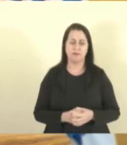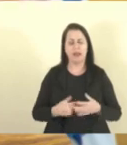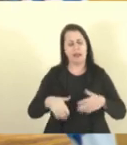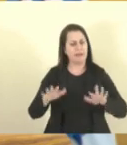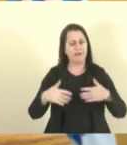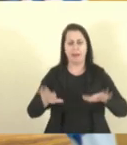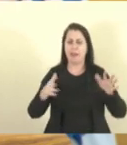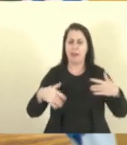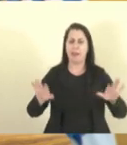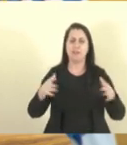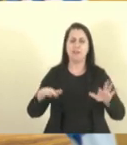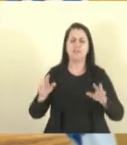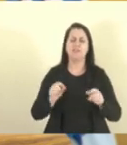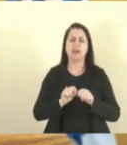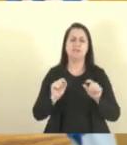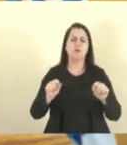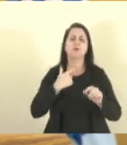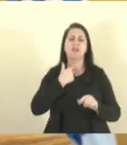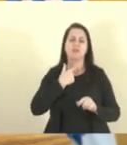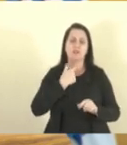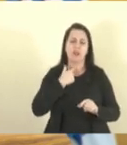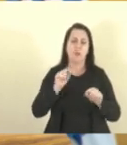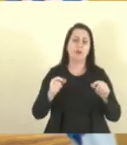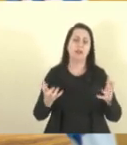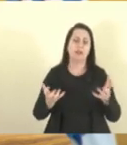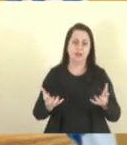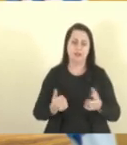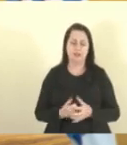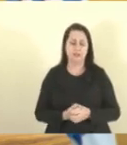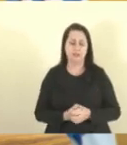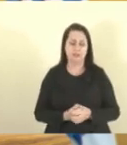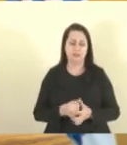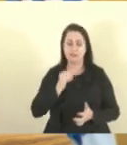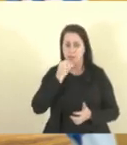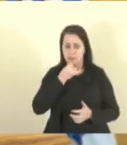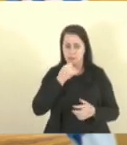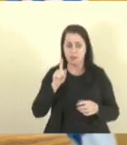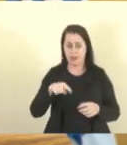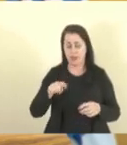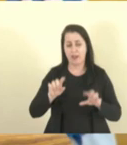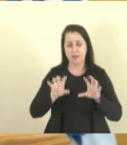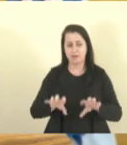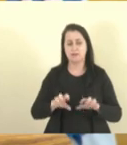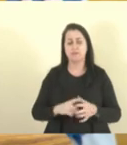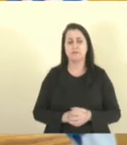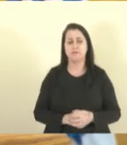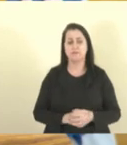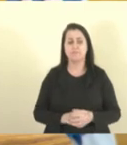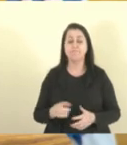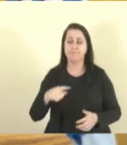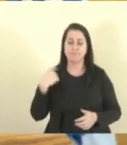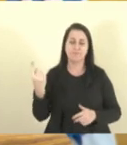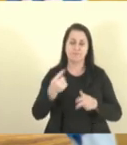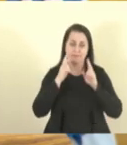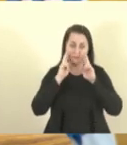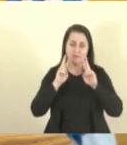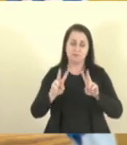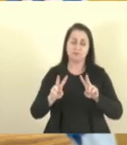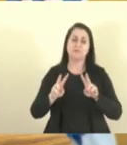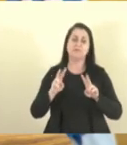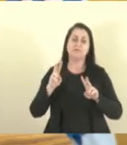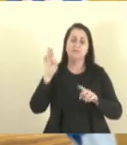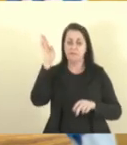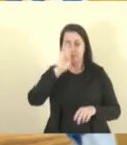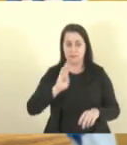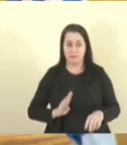rapaziada, fazer o que quer, infelizmente, é desse jeito, que nós estamos vendo, o nosso